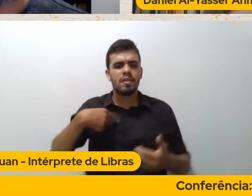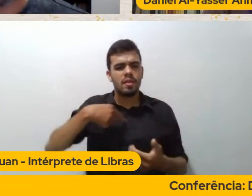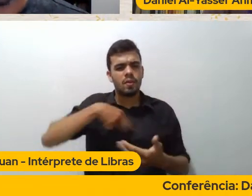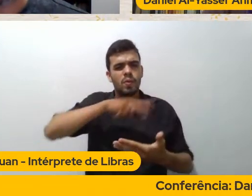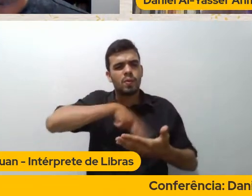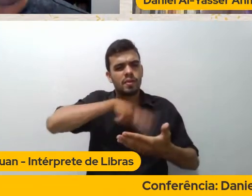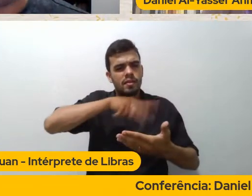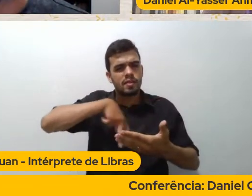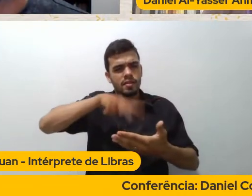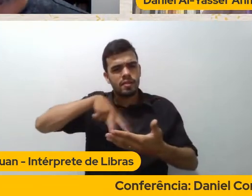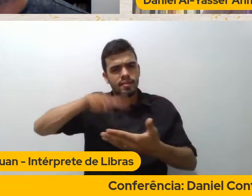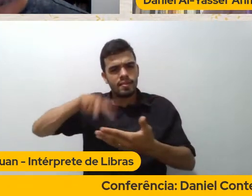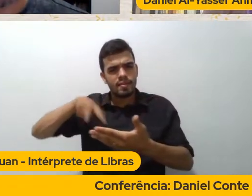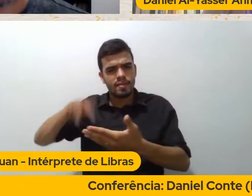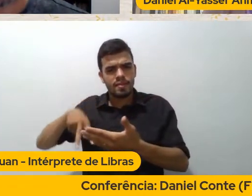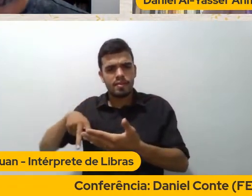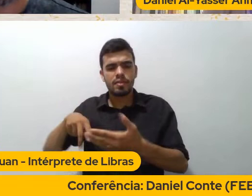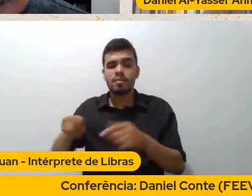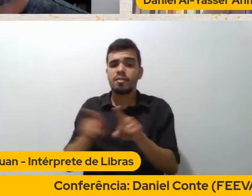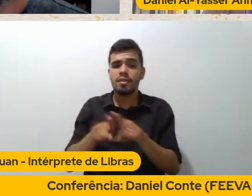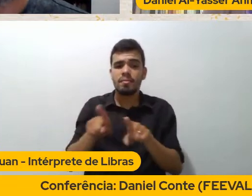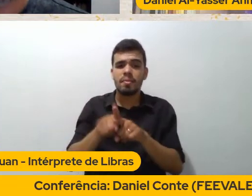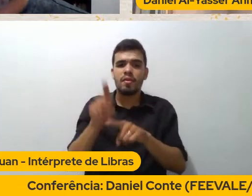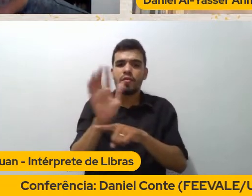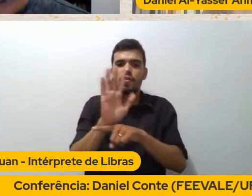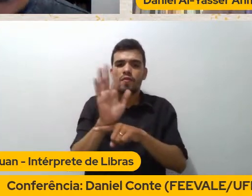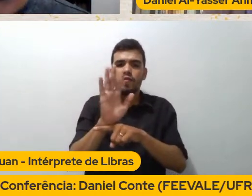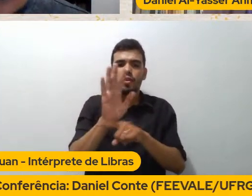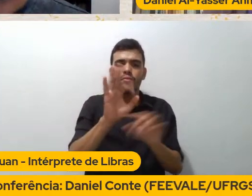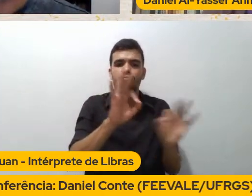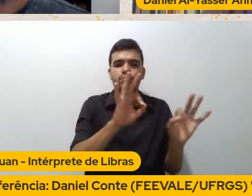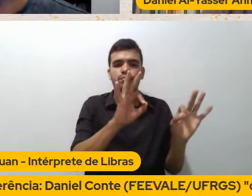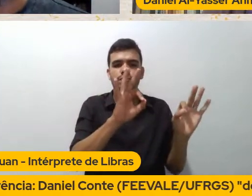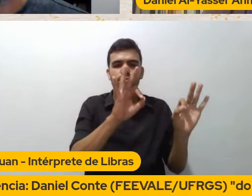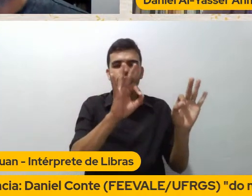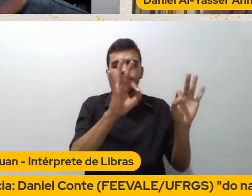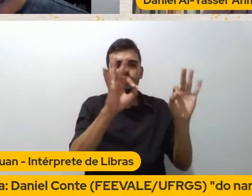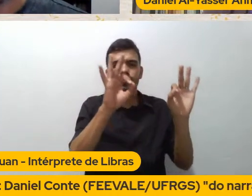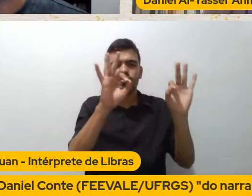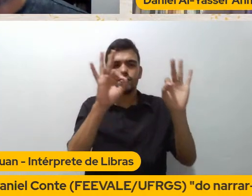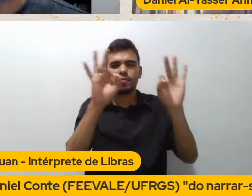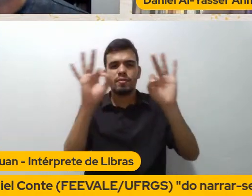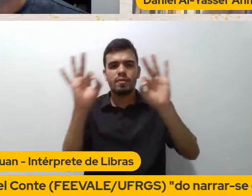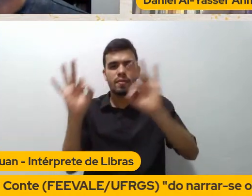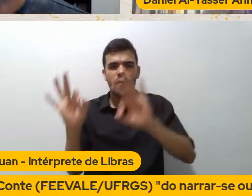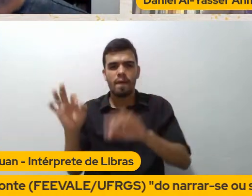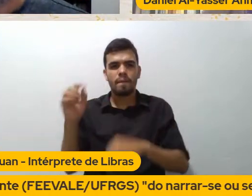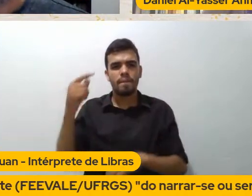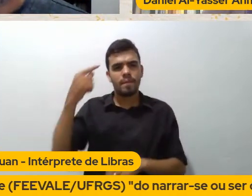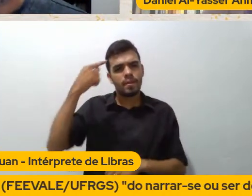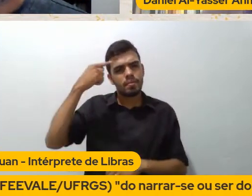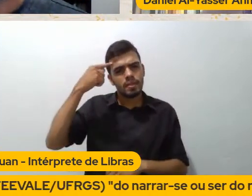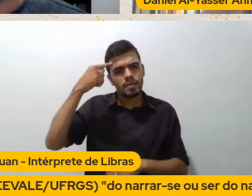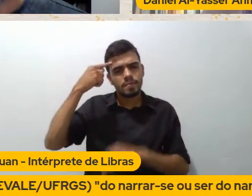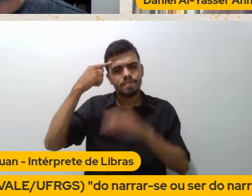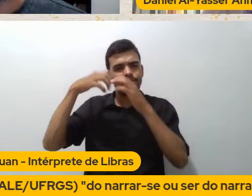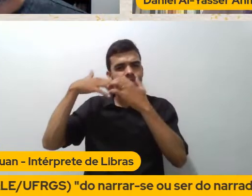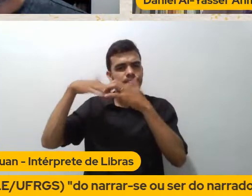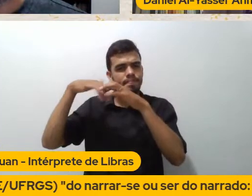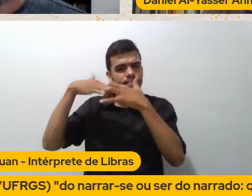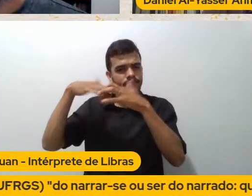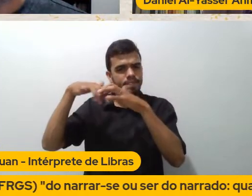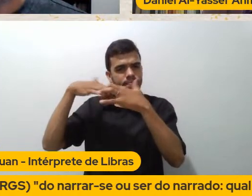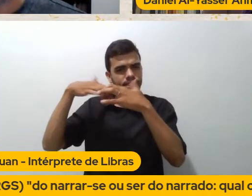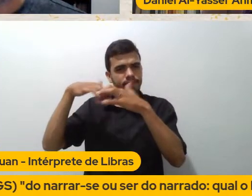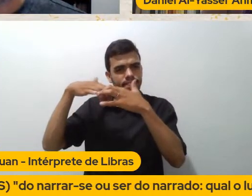que eu Ou filmes Que eu assisti Que essas coisas Por exemplo Eu estou aqui Pensando em exemplos Penso